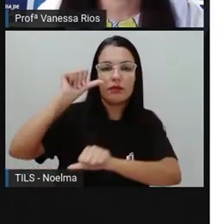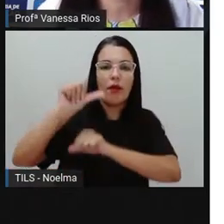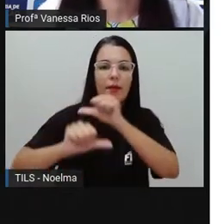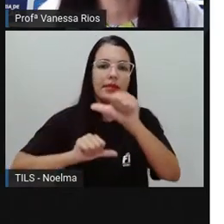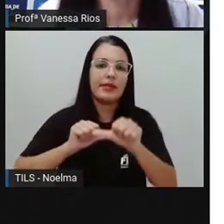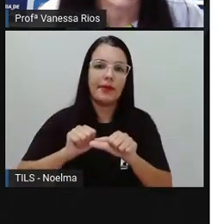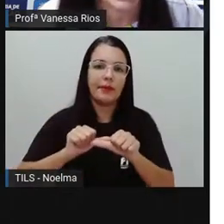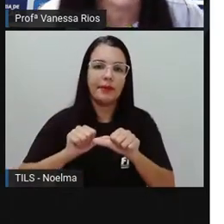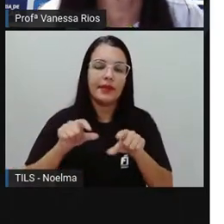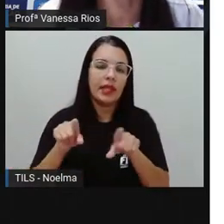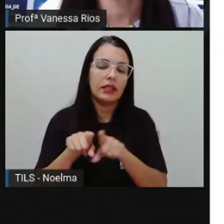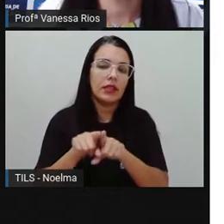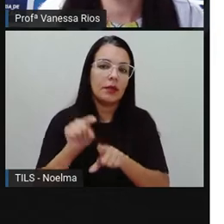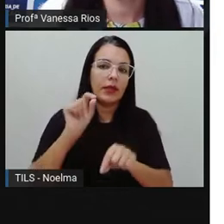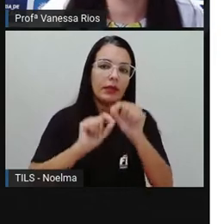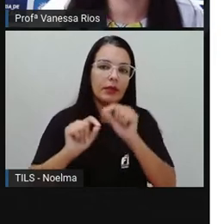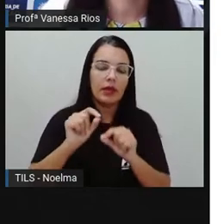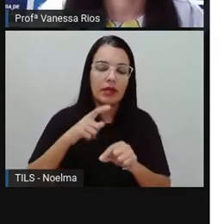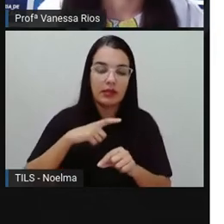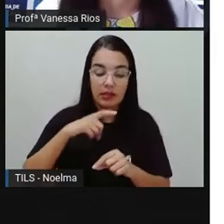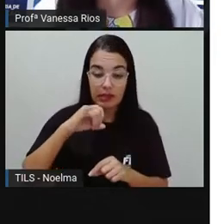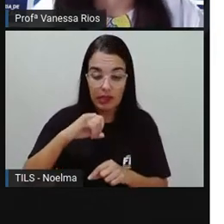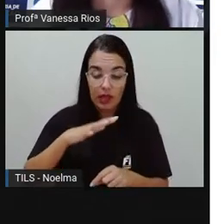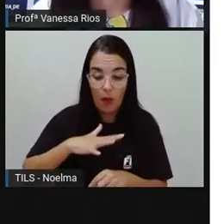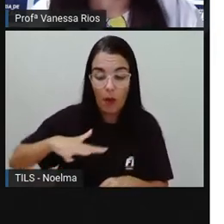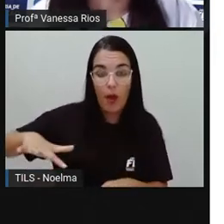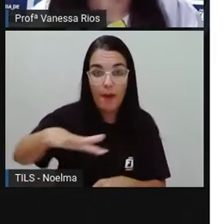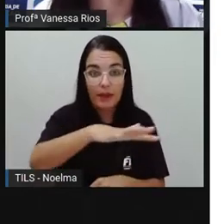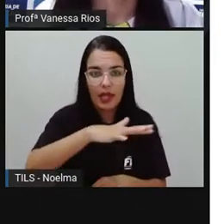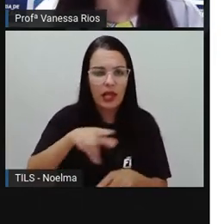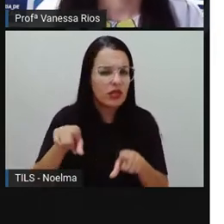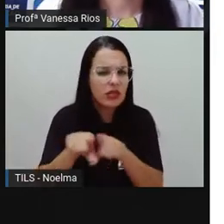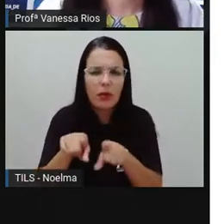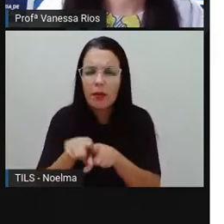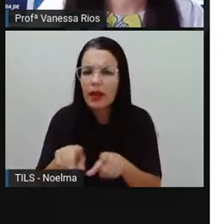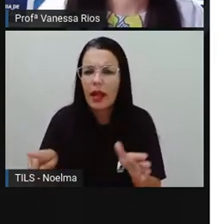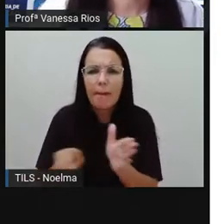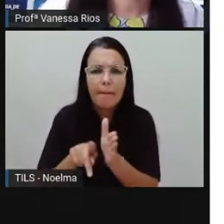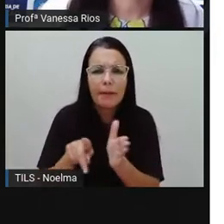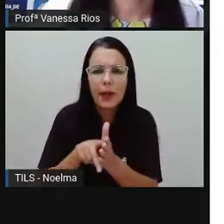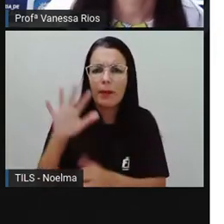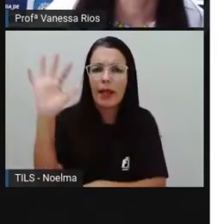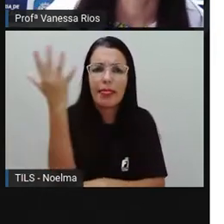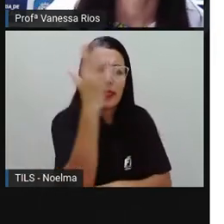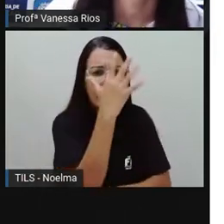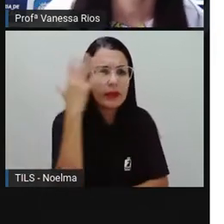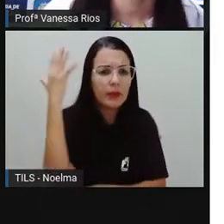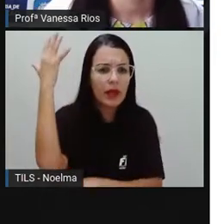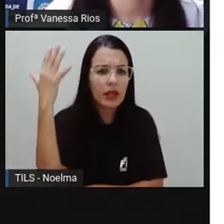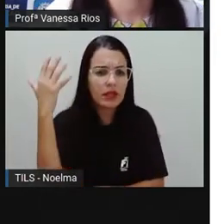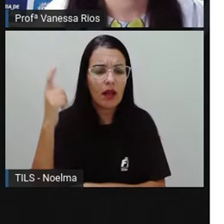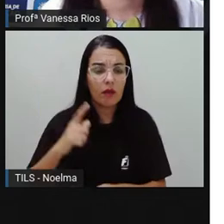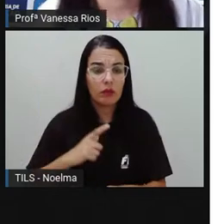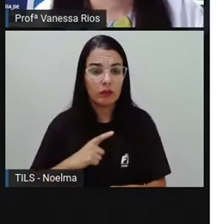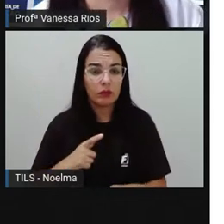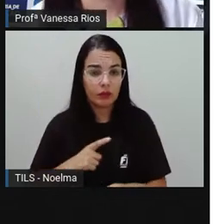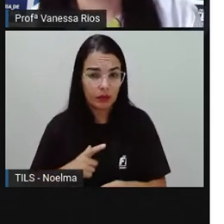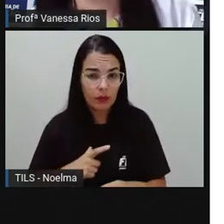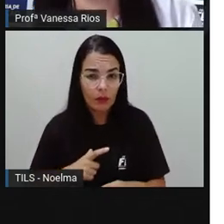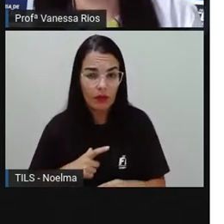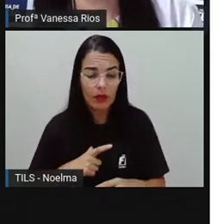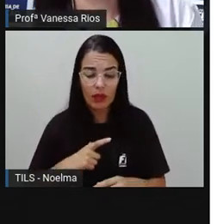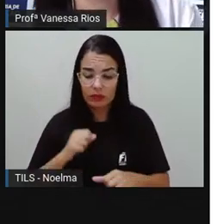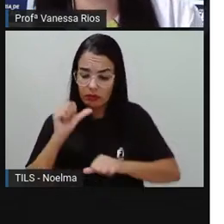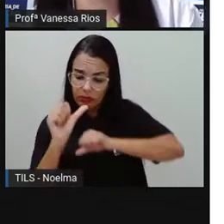exposto à água no próprio ambiente, na própria natureza, ela sai do estado líquido, vai para o